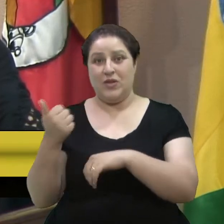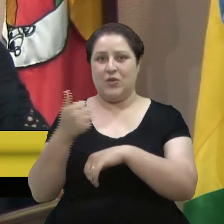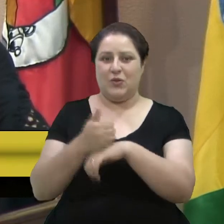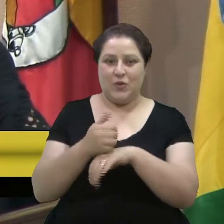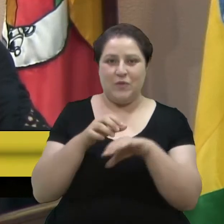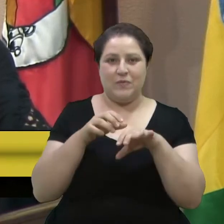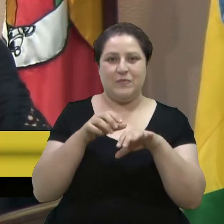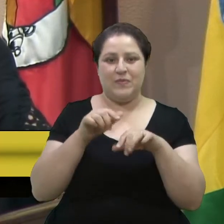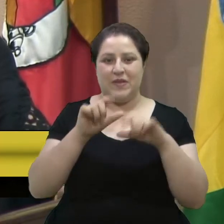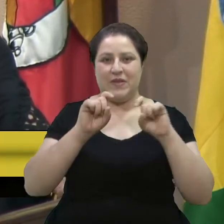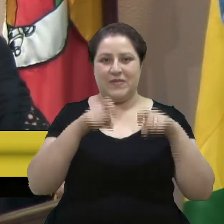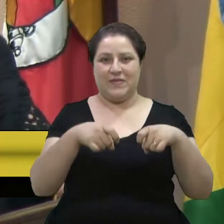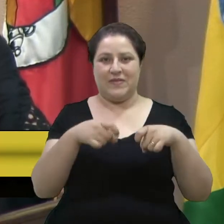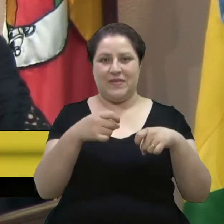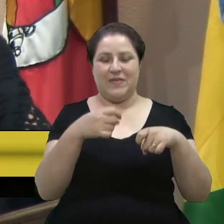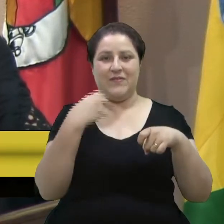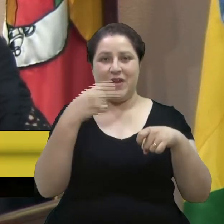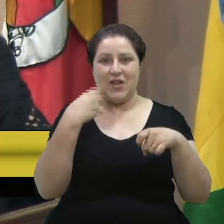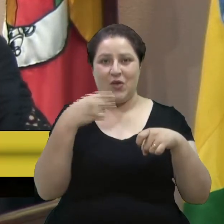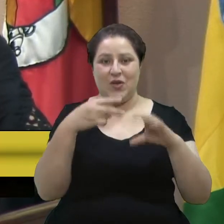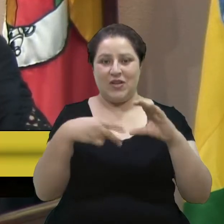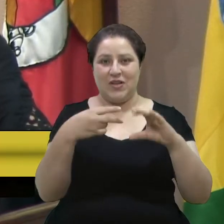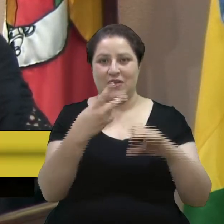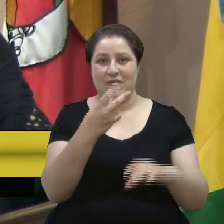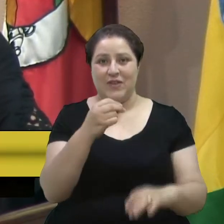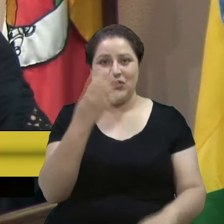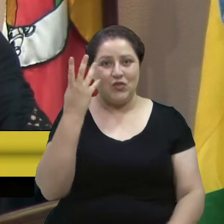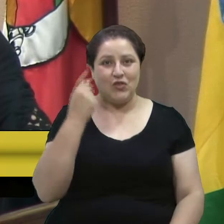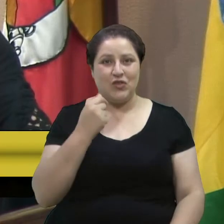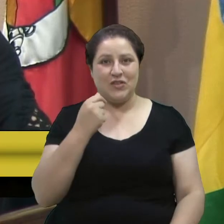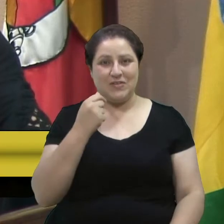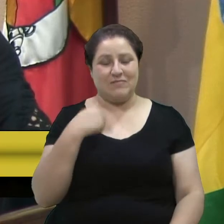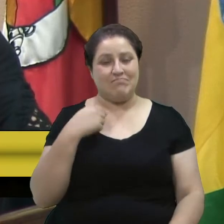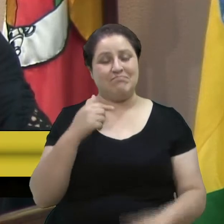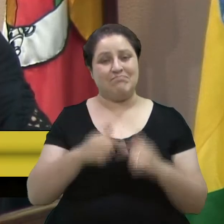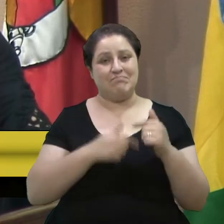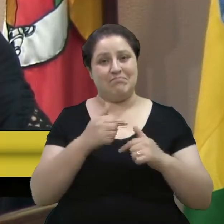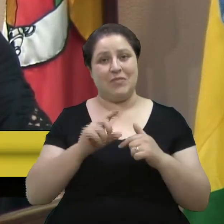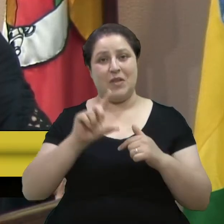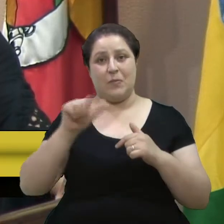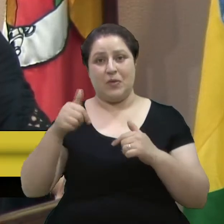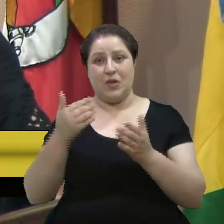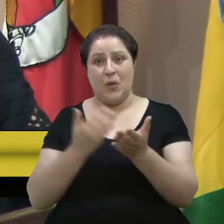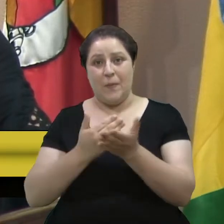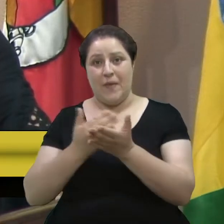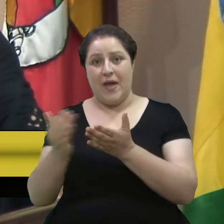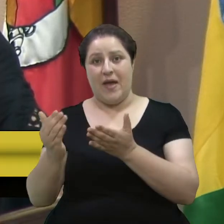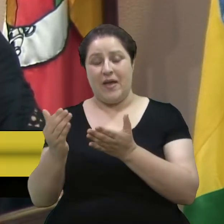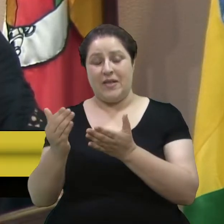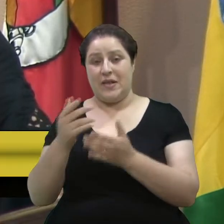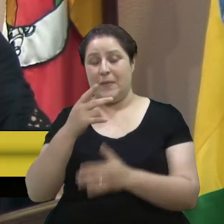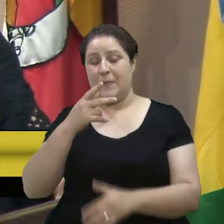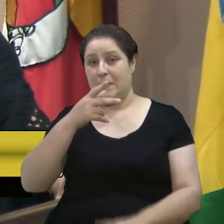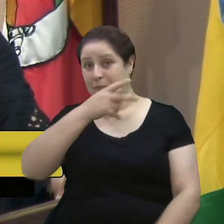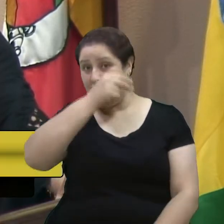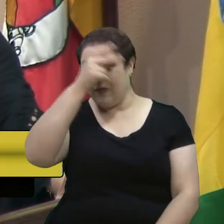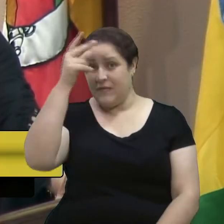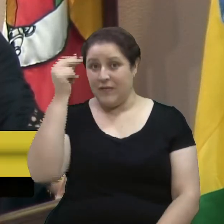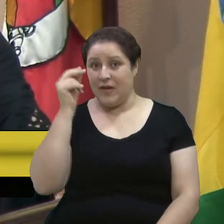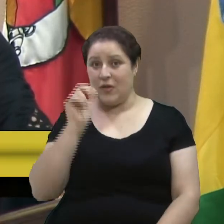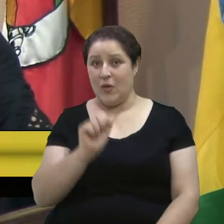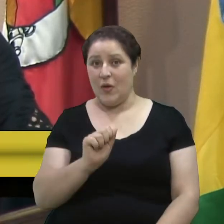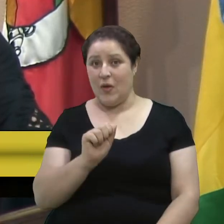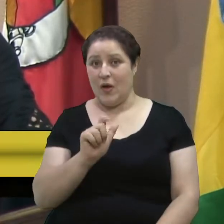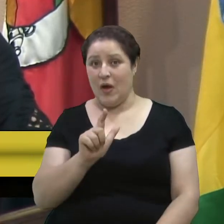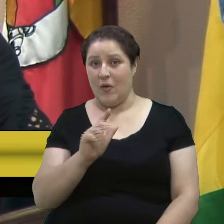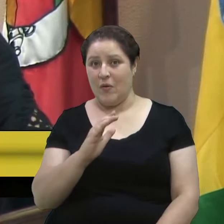Vereadores. E aí, quando assumiu o prefeito, ao seu, também quero aqui dizer que